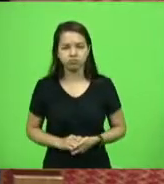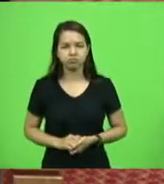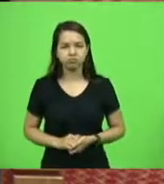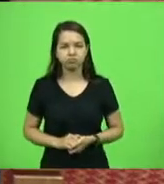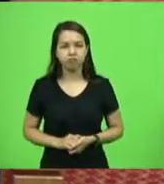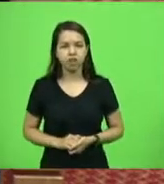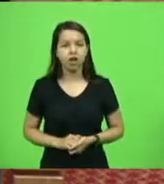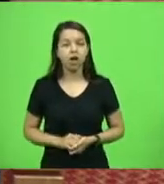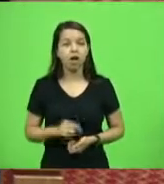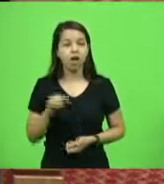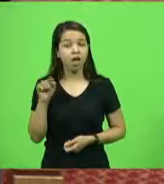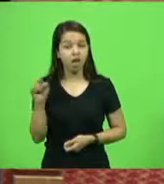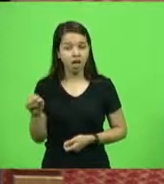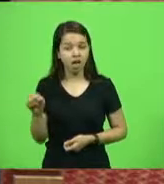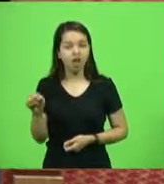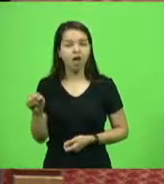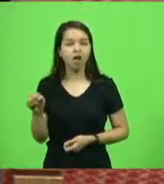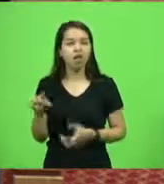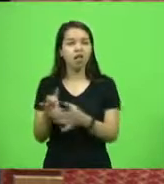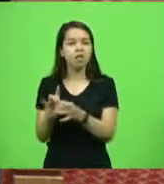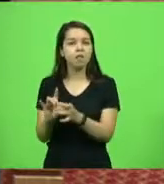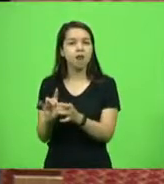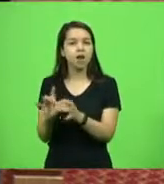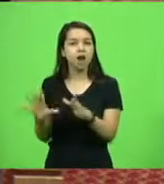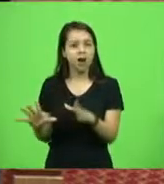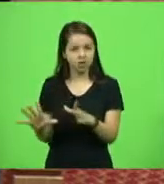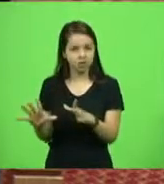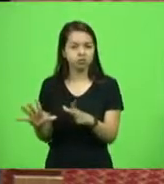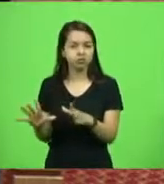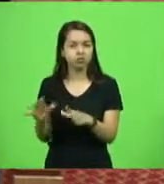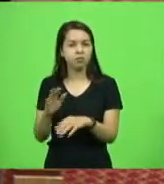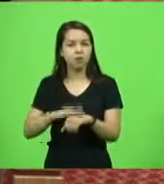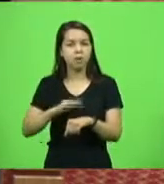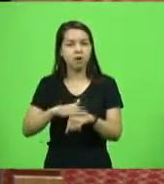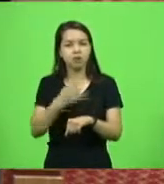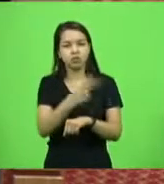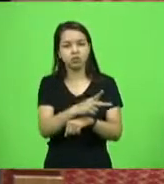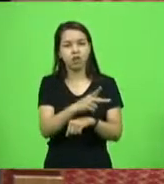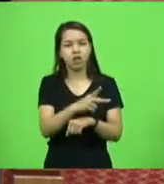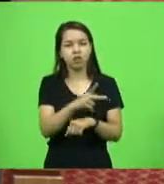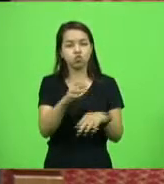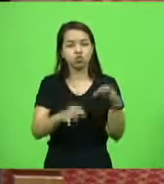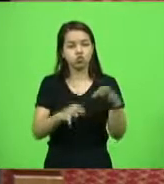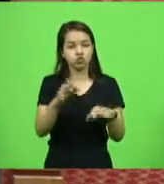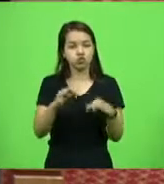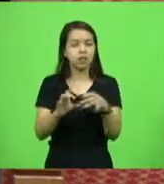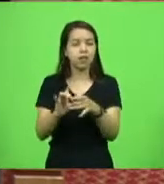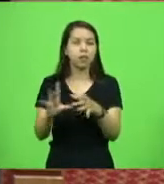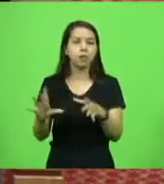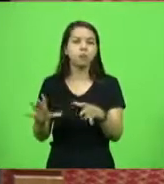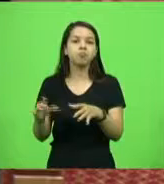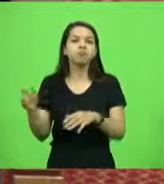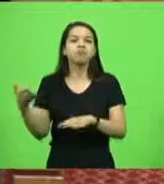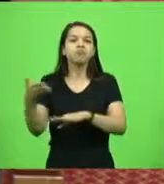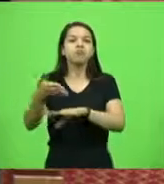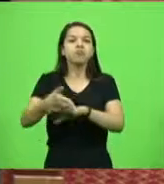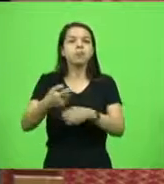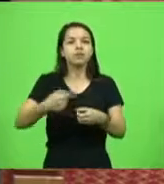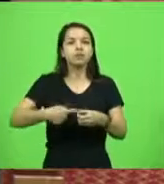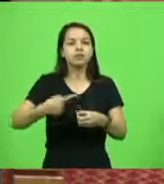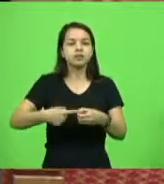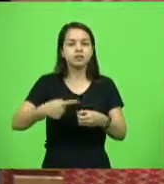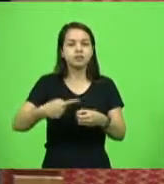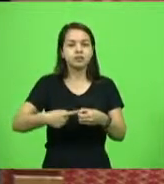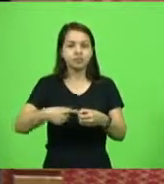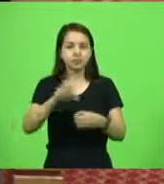liberado pela justiça, estava ali no município de São